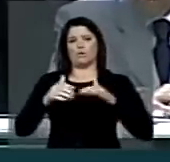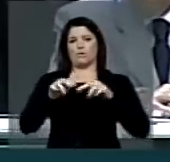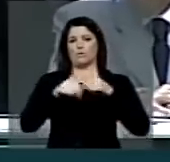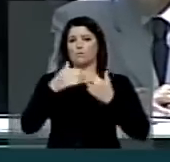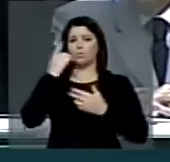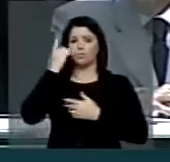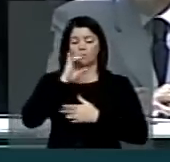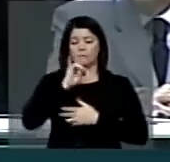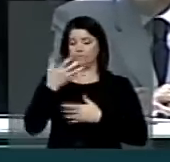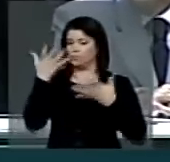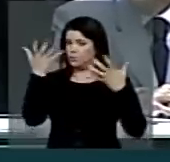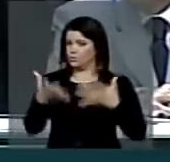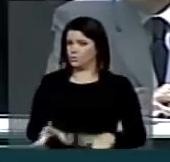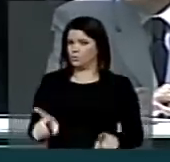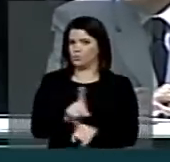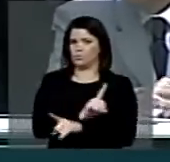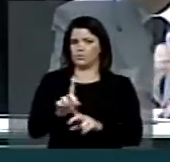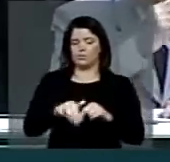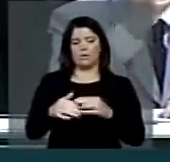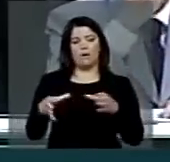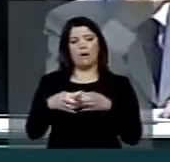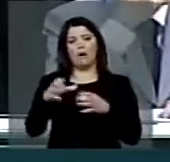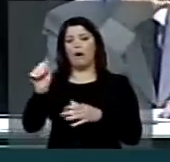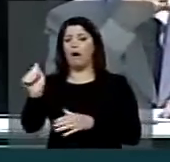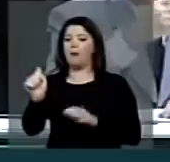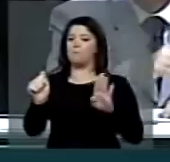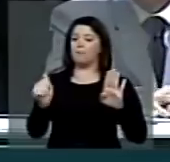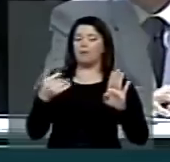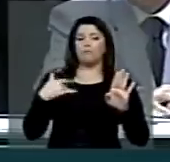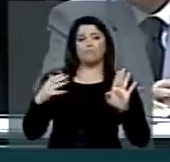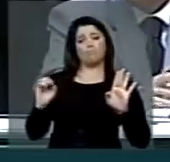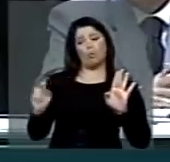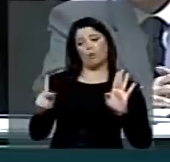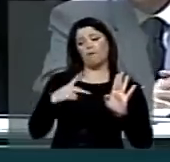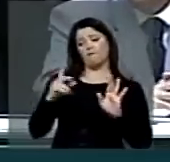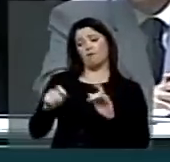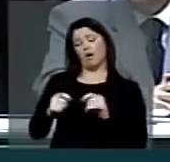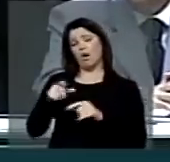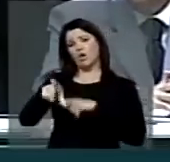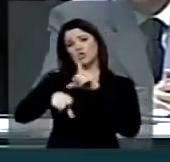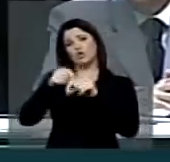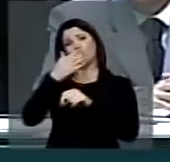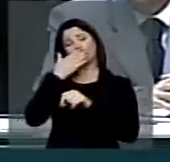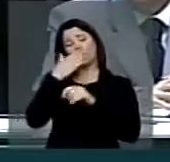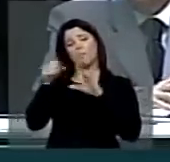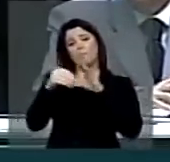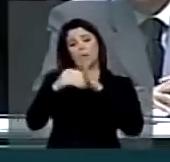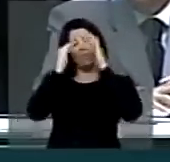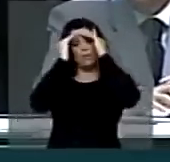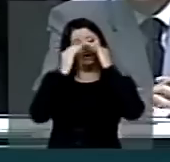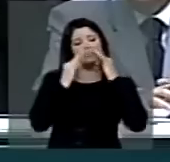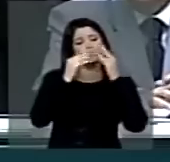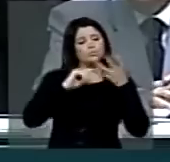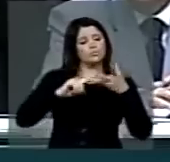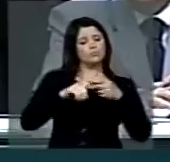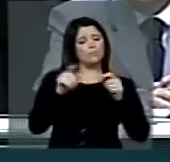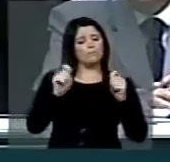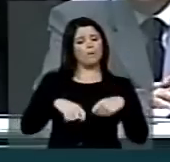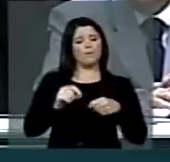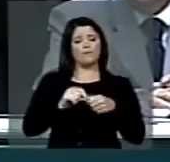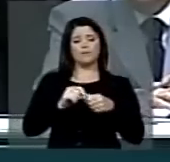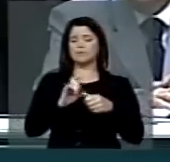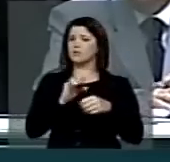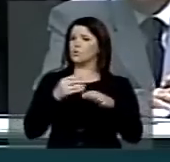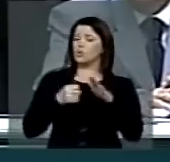parlamentares que não aceitam candidato A e candidato B têm várias opções respeitosas e democráticas. Não